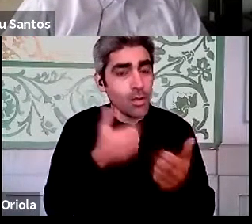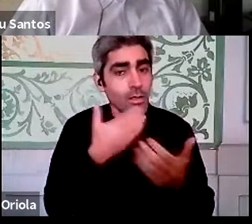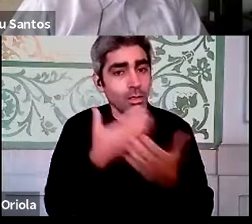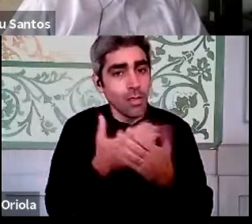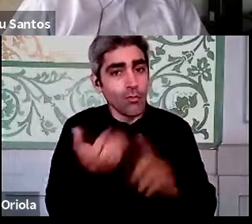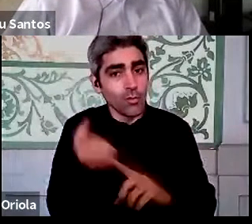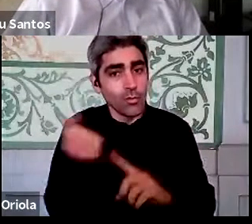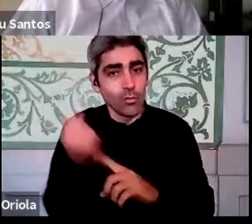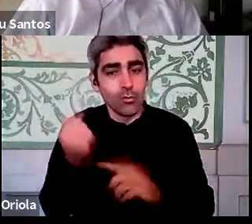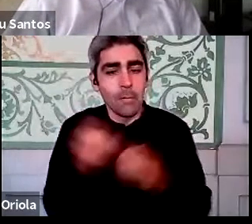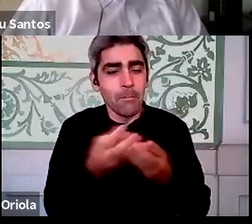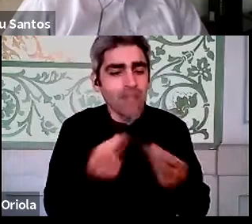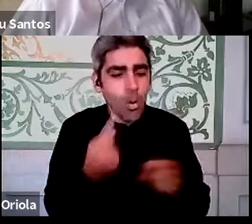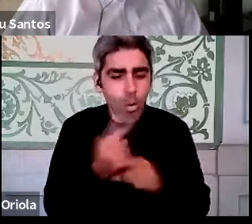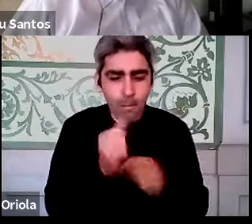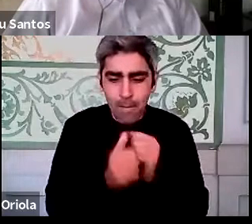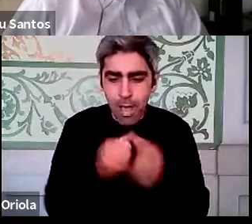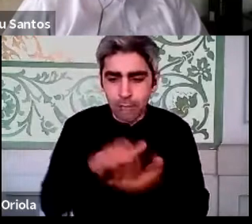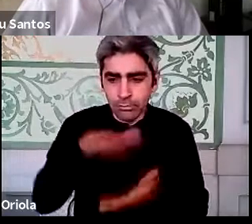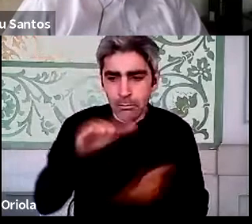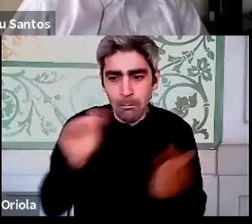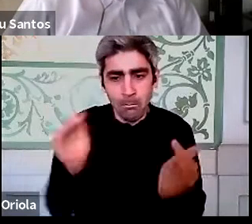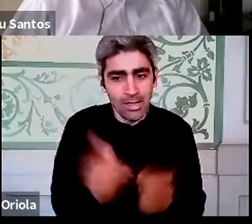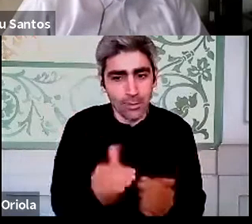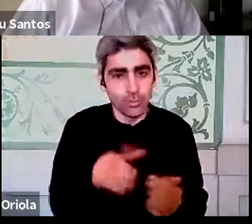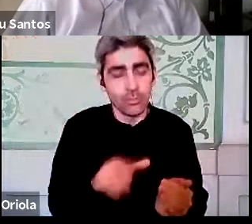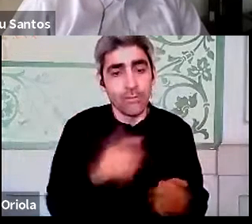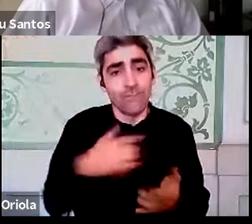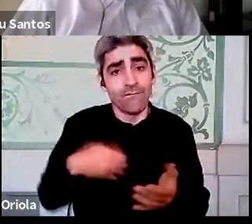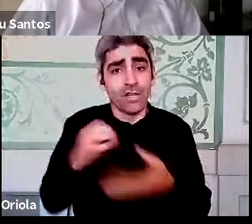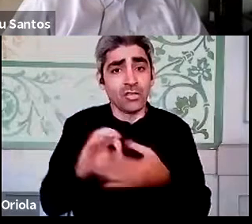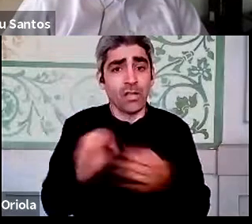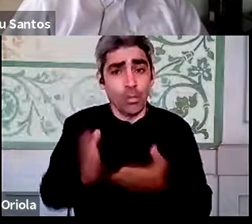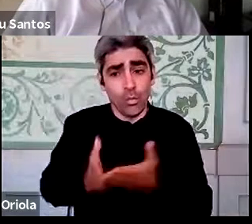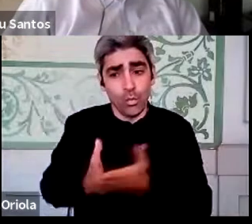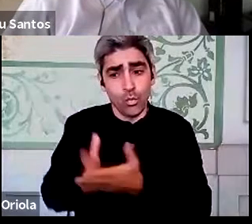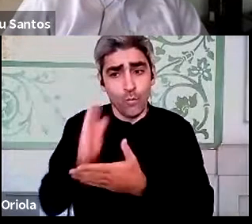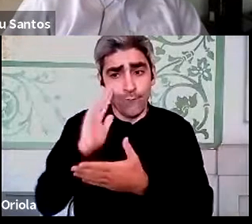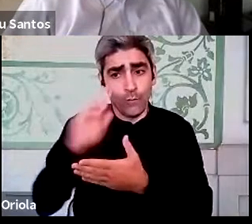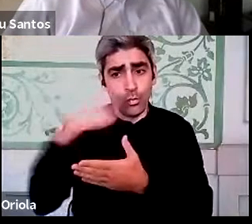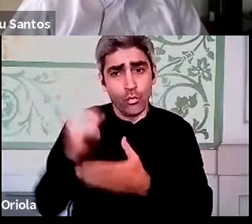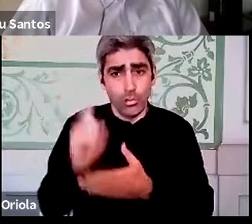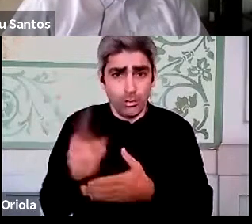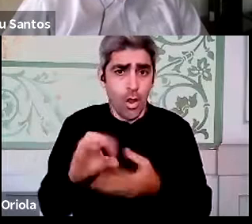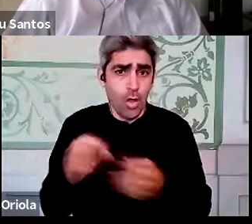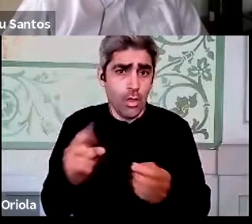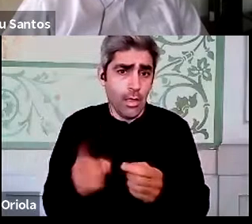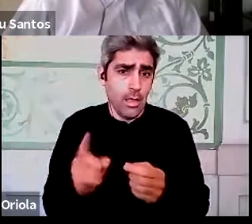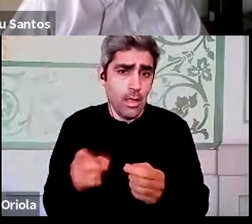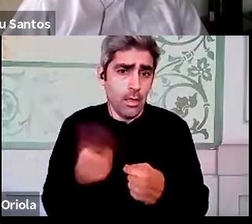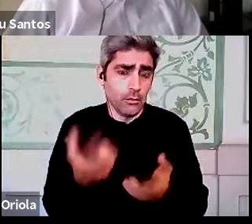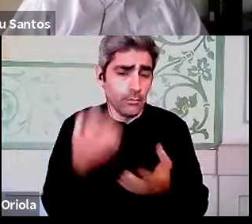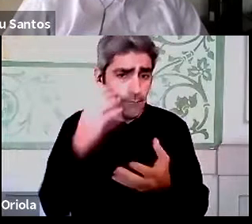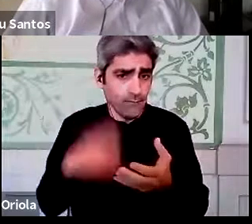contexto desmaterializado, então se calhar faz todo sentido que ele continue a ser assim no modelo futuro. Esse é exatamente um desses